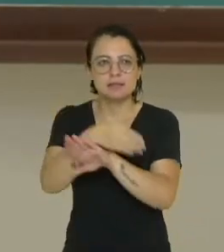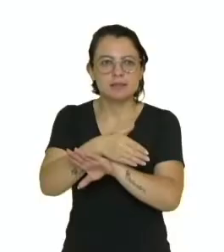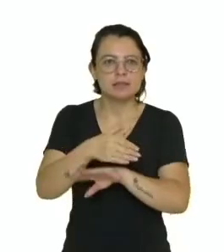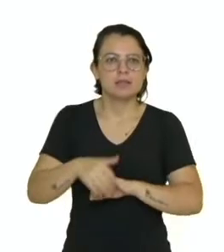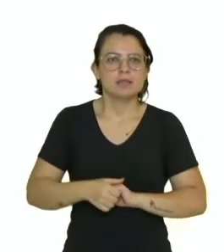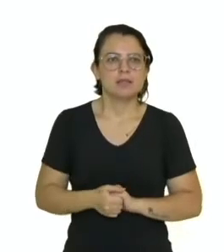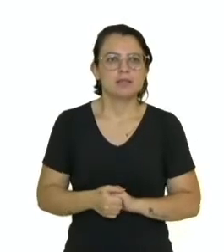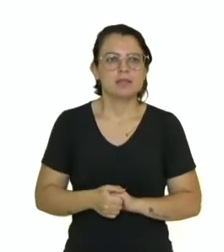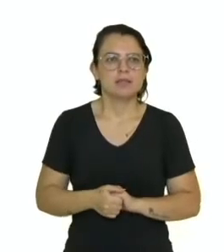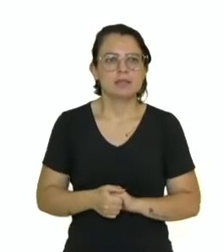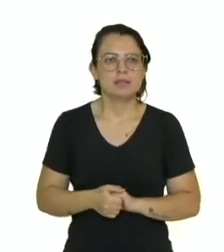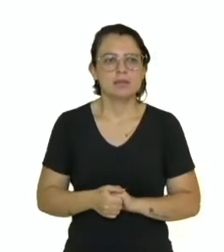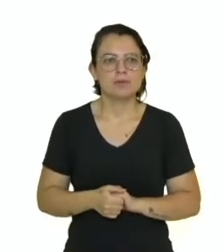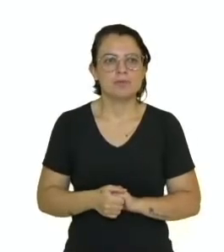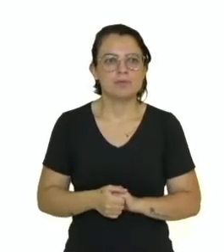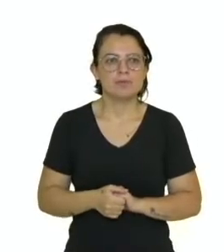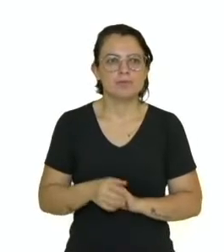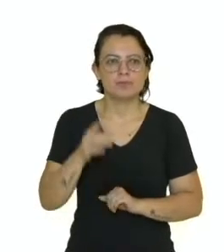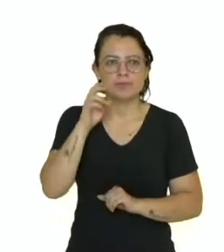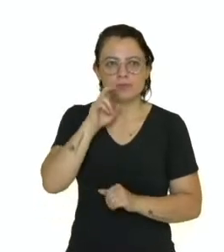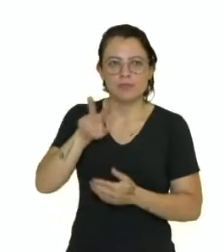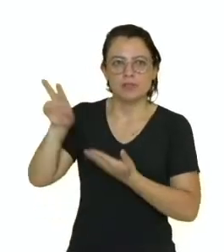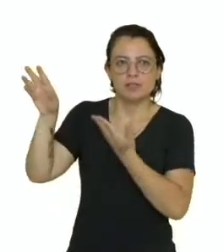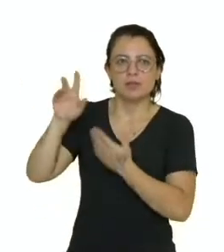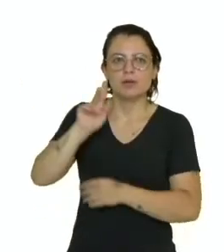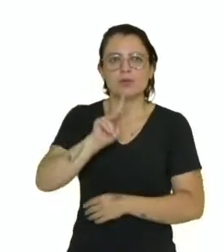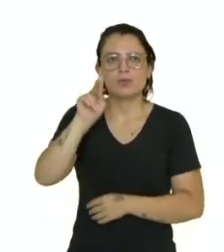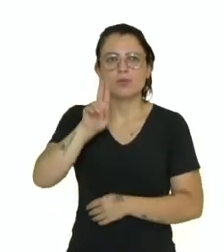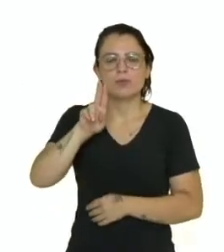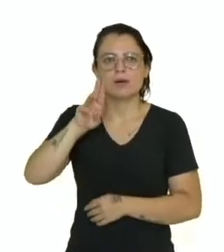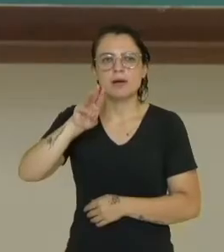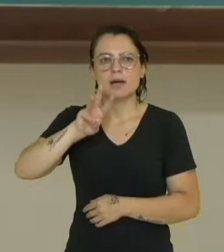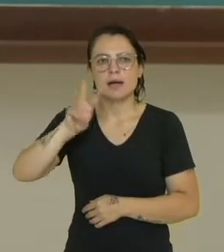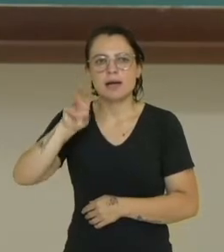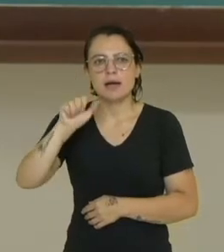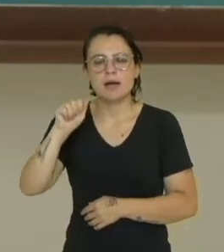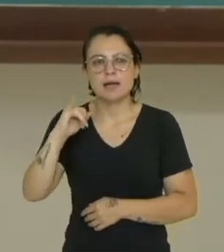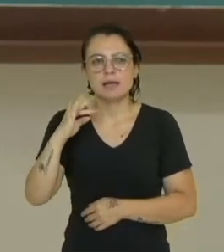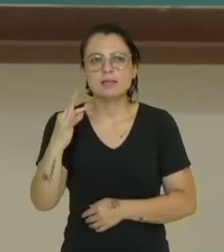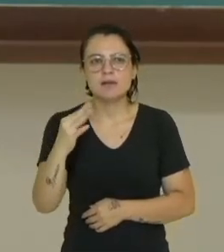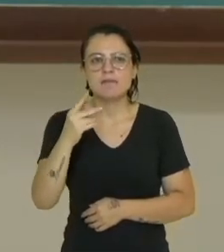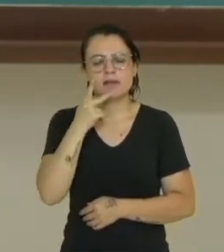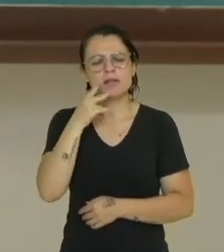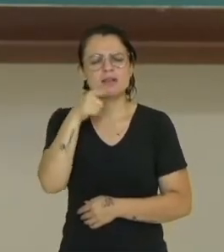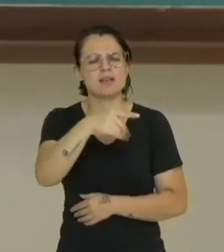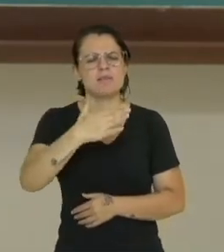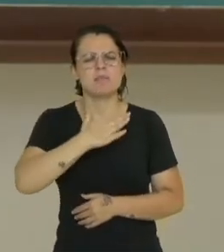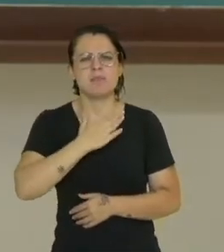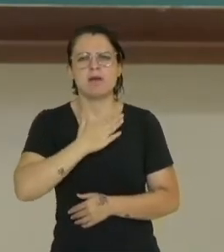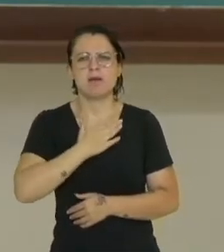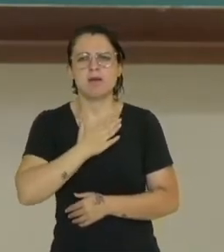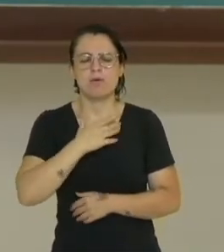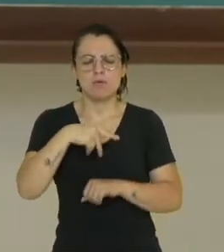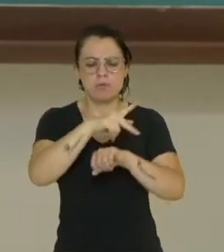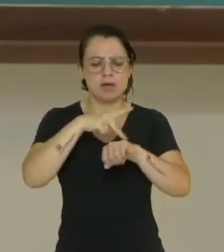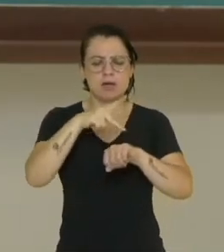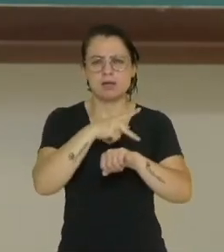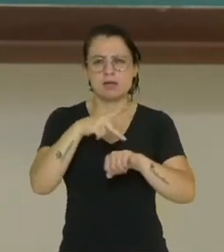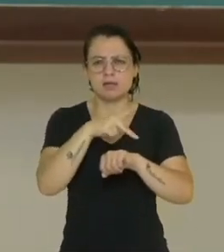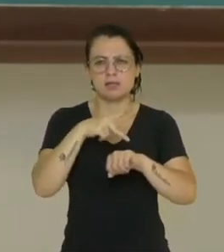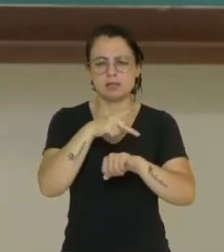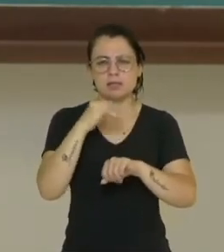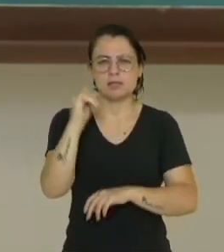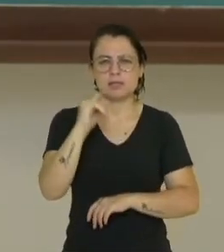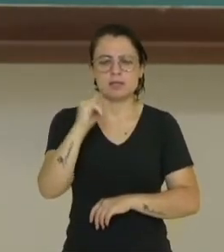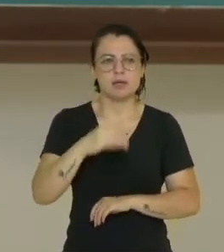está vendo aqui de verde no mapa, alegando que o Kuwait sempre pertenceu anteriormente ao